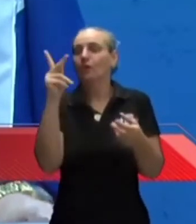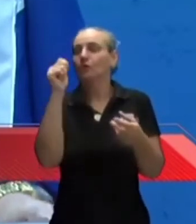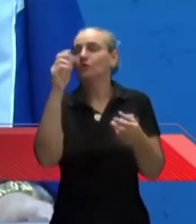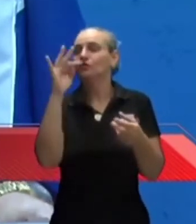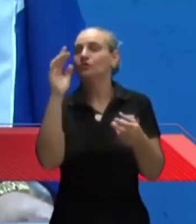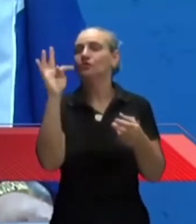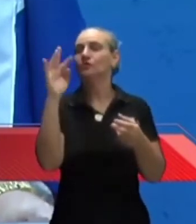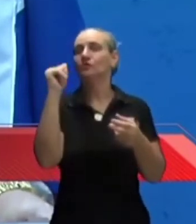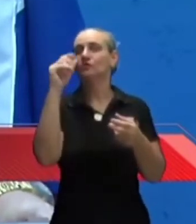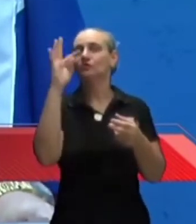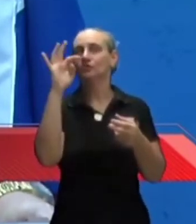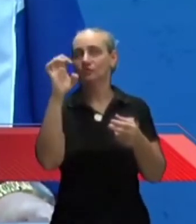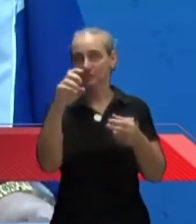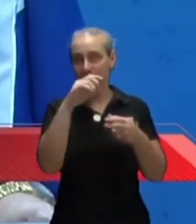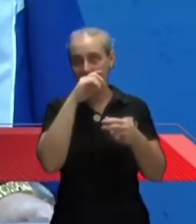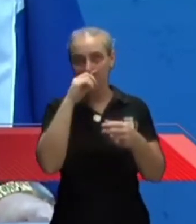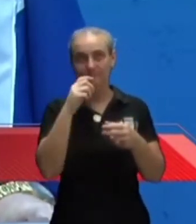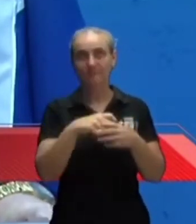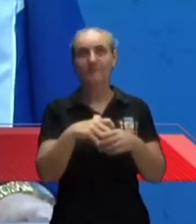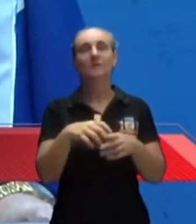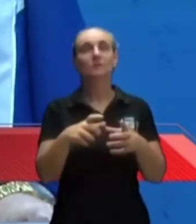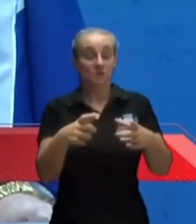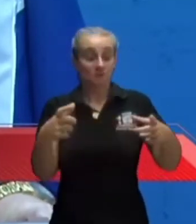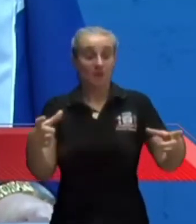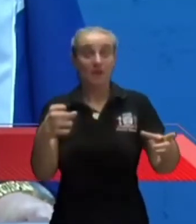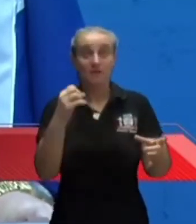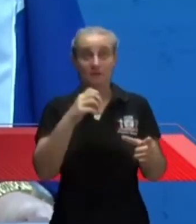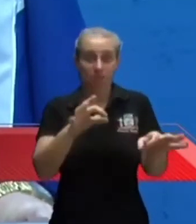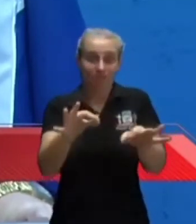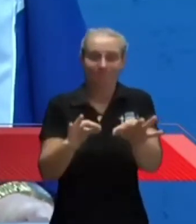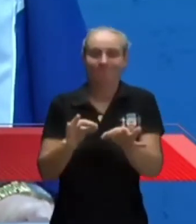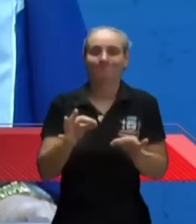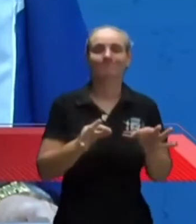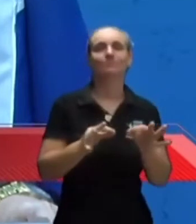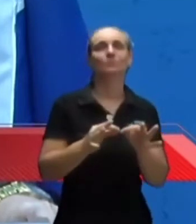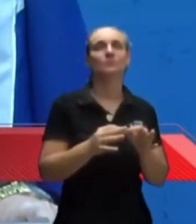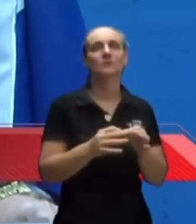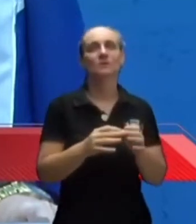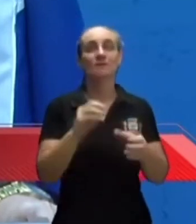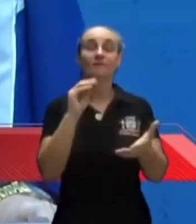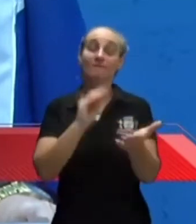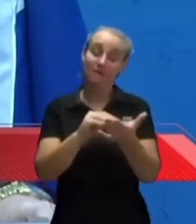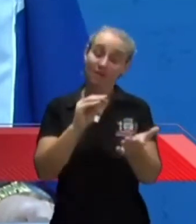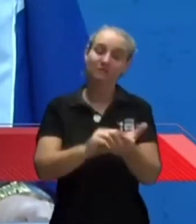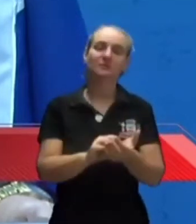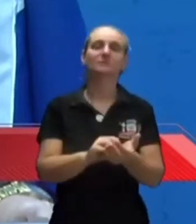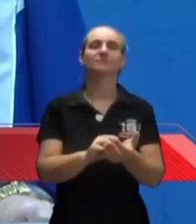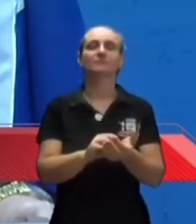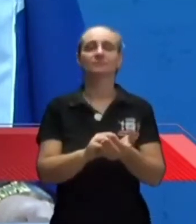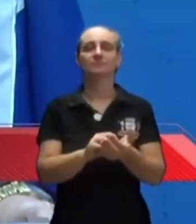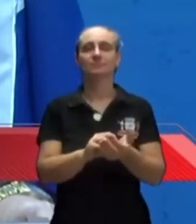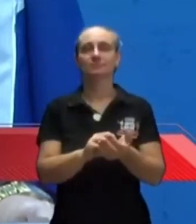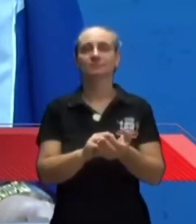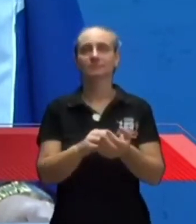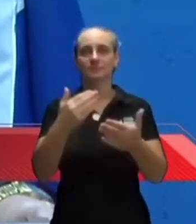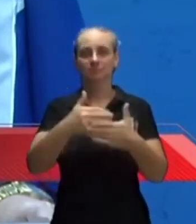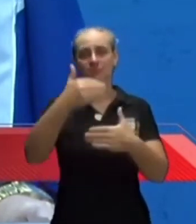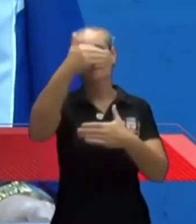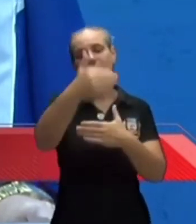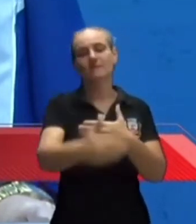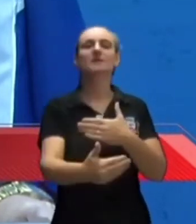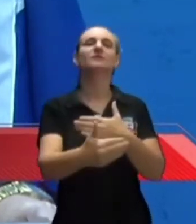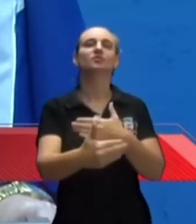daquele. E, de fato, foi feito um espaço muito bem organizado. Agora, o se falta é a questão da frente ali.